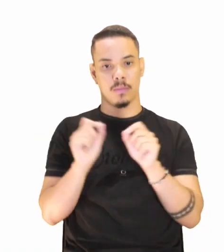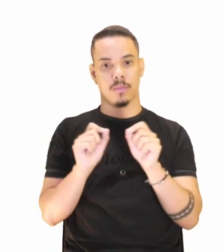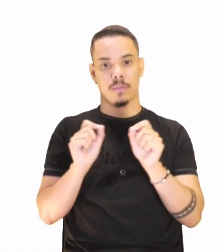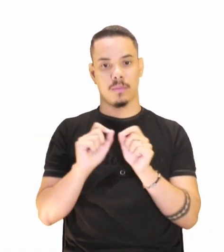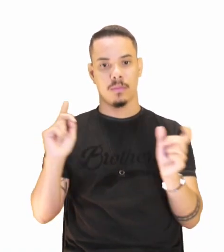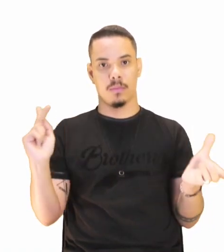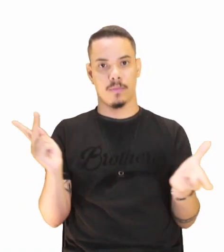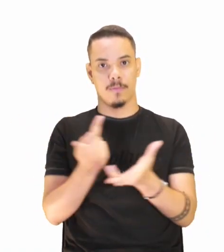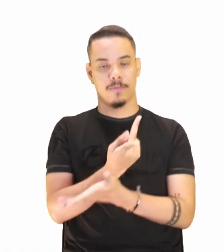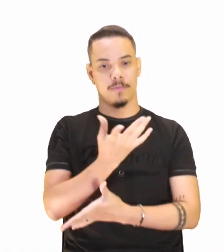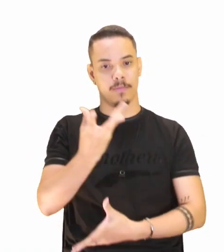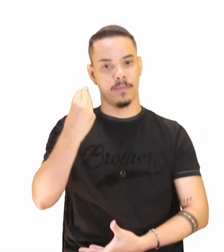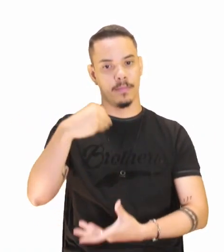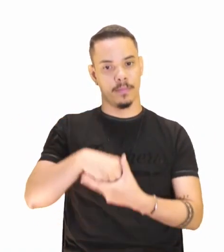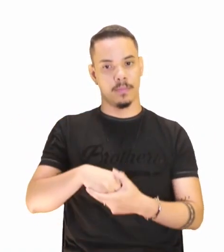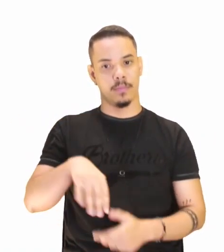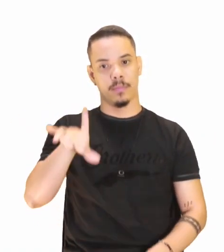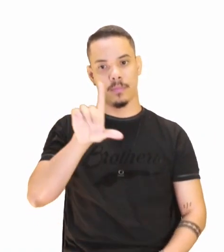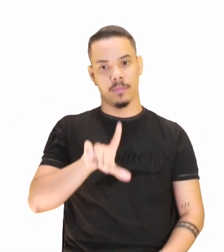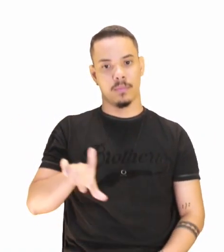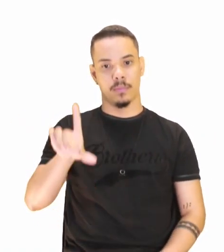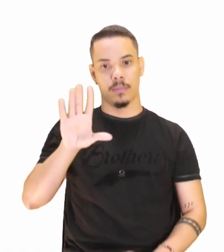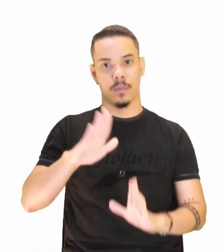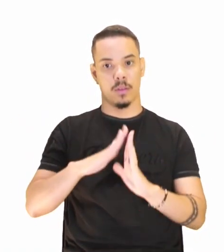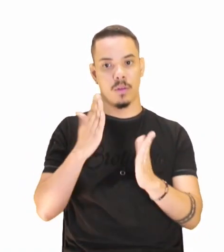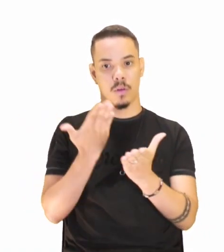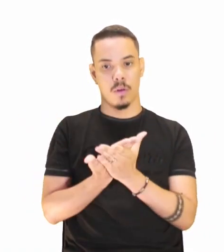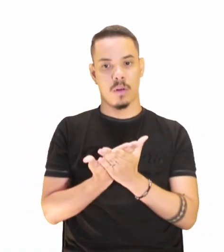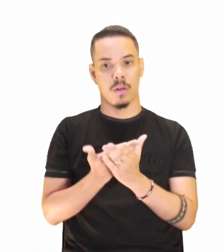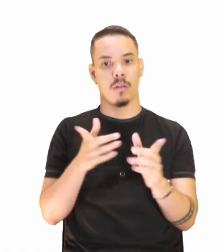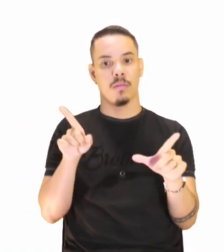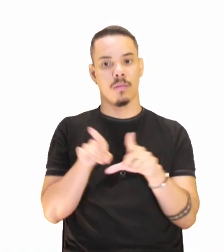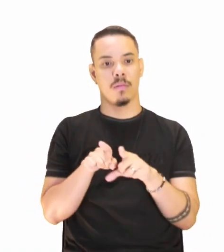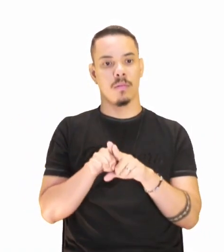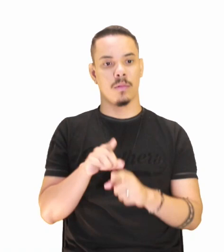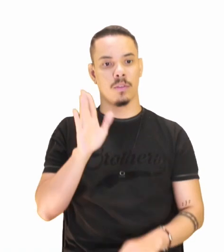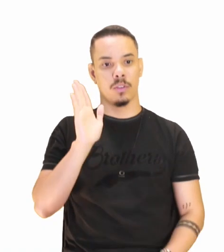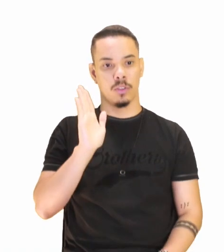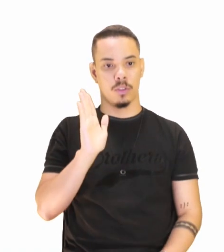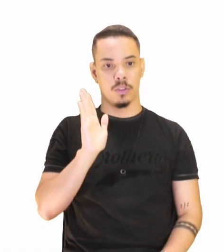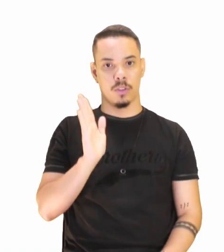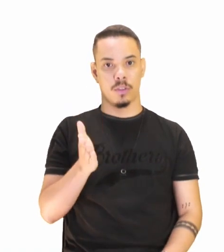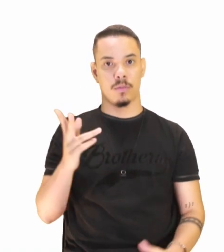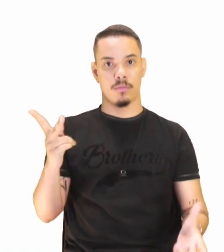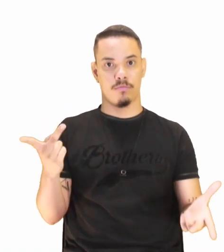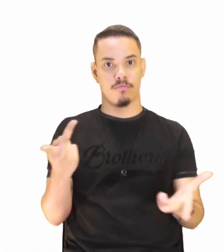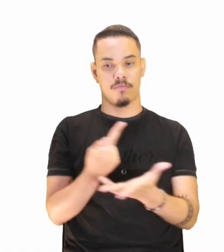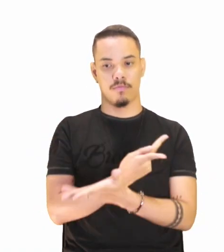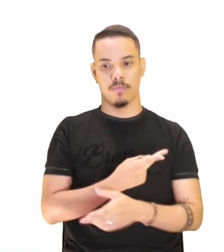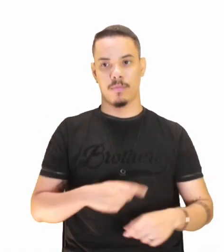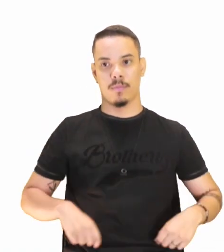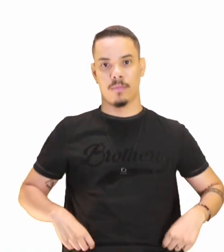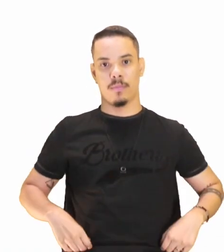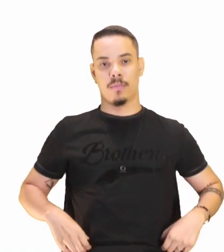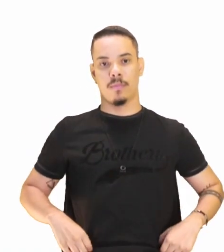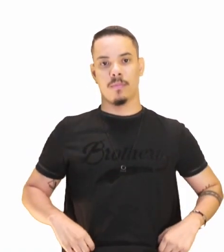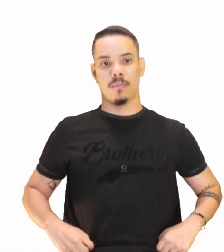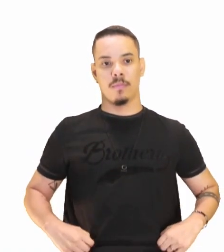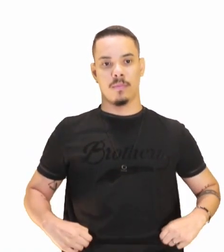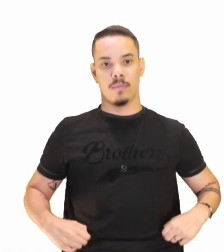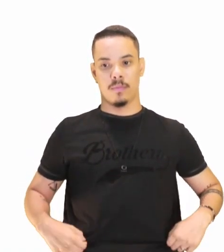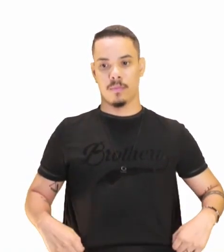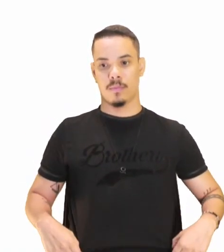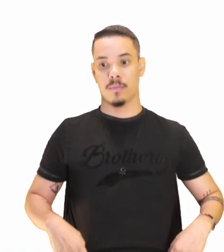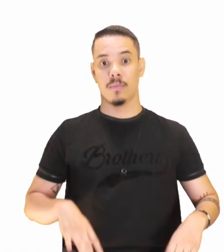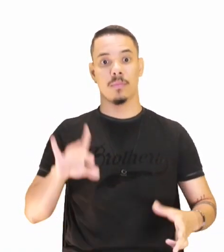representam as escolas literárias que já passaram. na verdade,